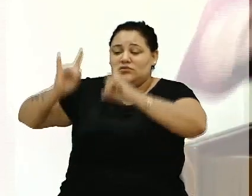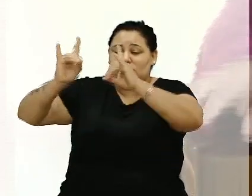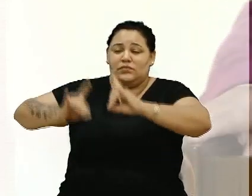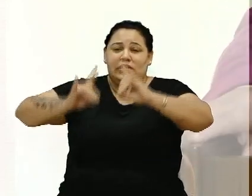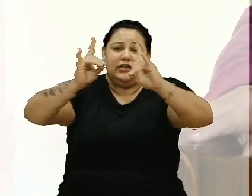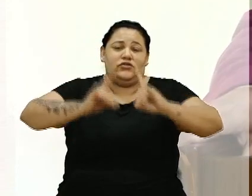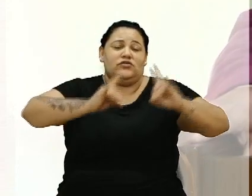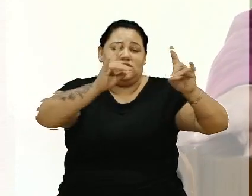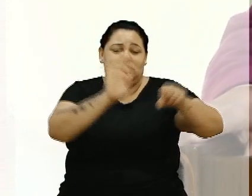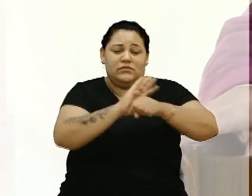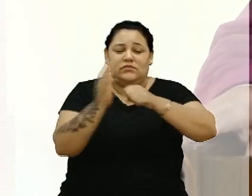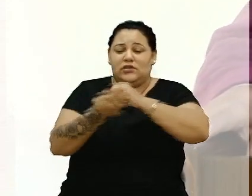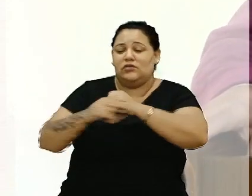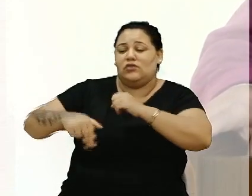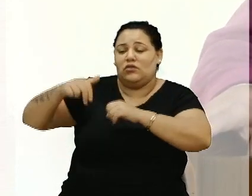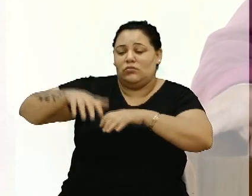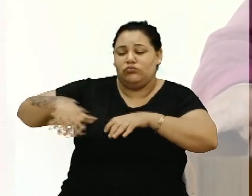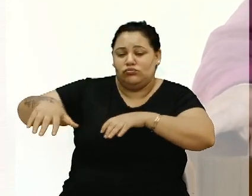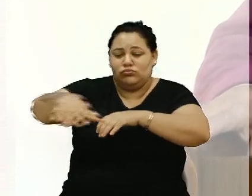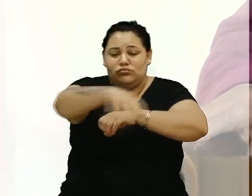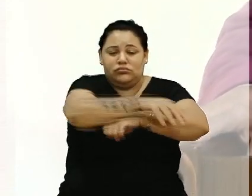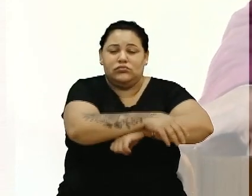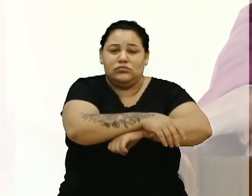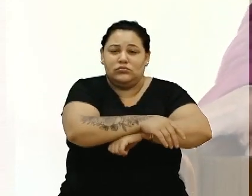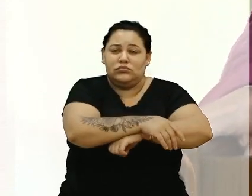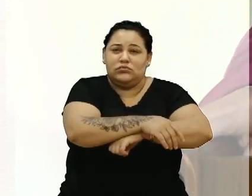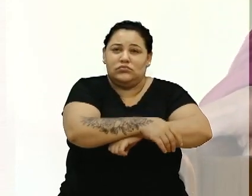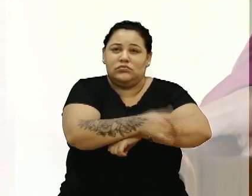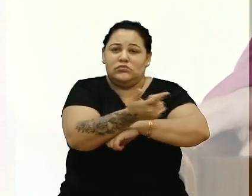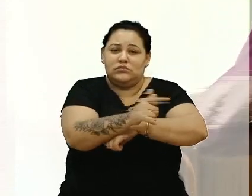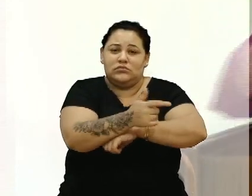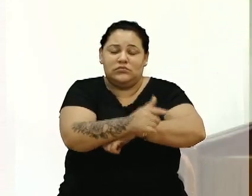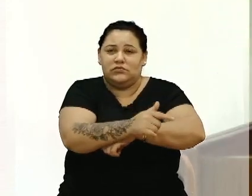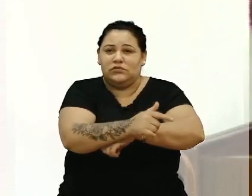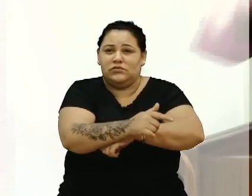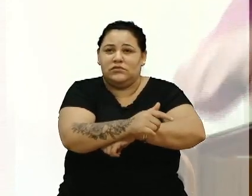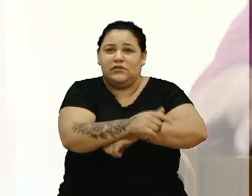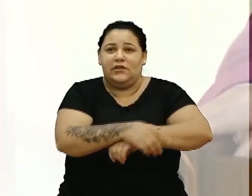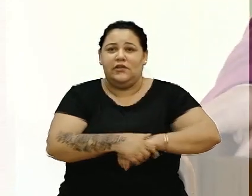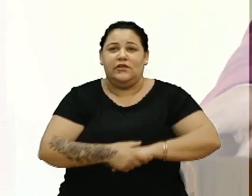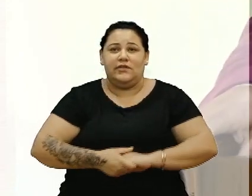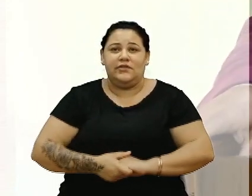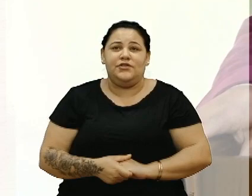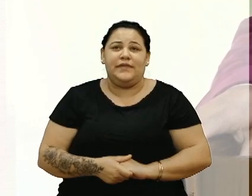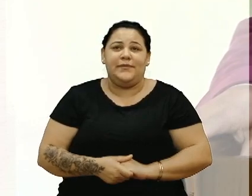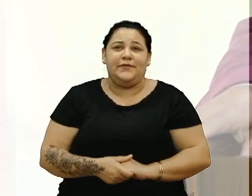Vitório 3, os prédios, se as coisas facilitam, o caminhão-pipa esteve lá,